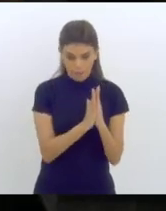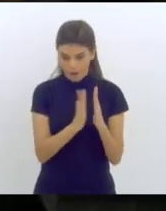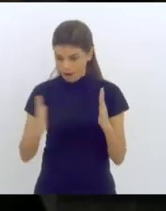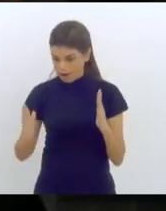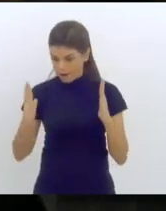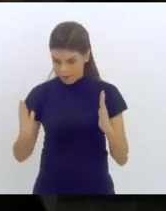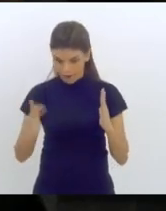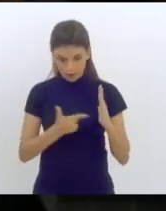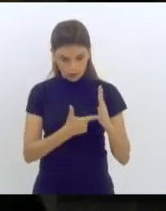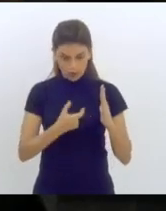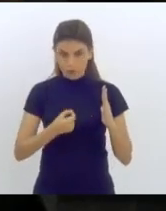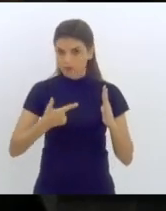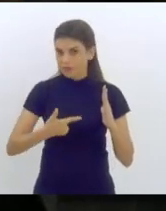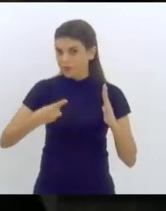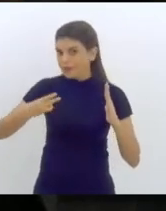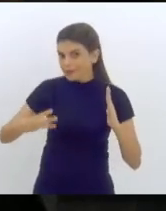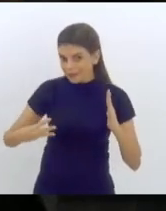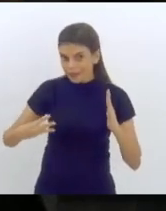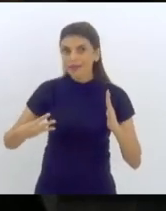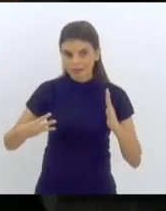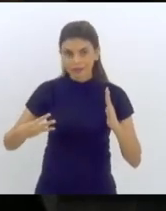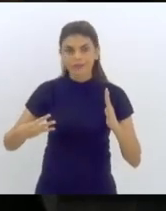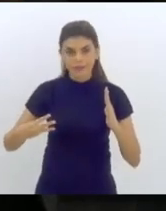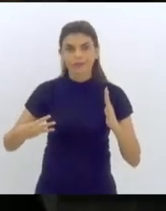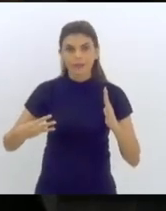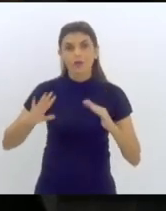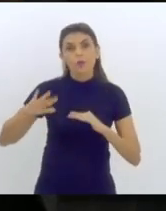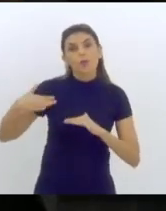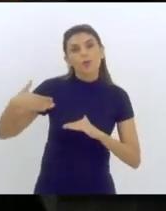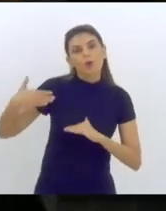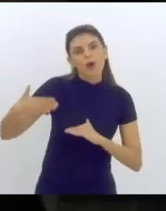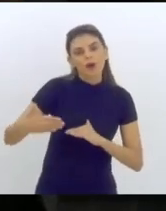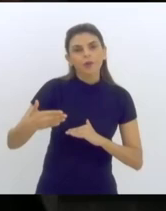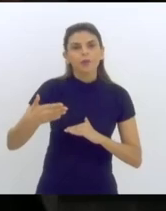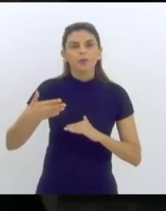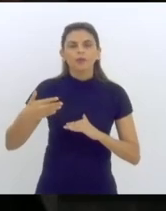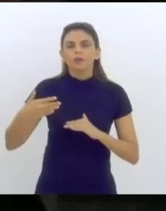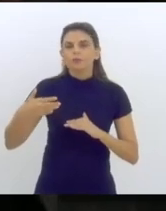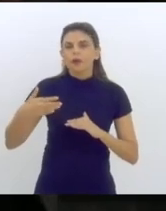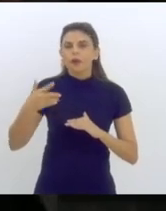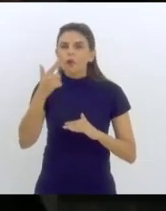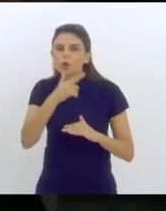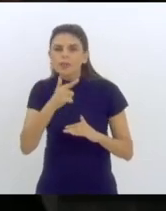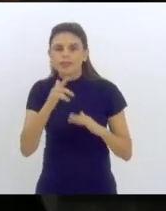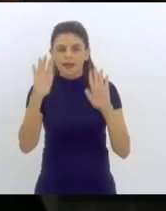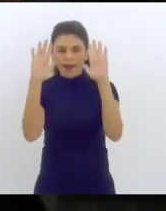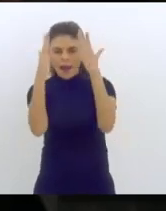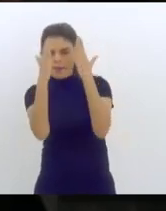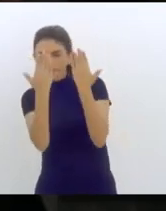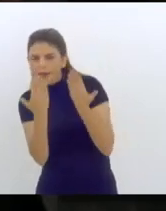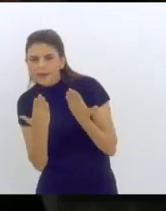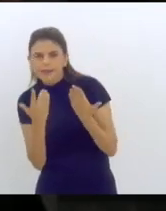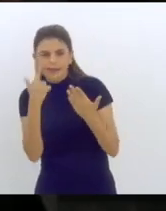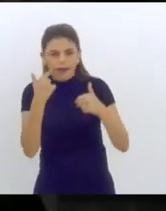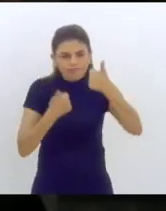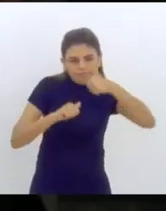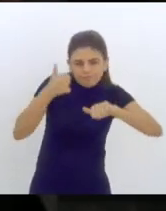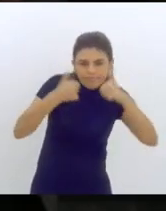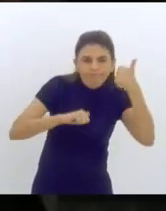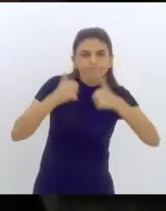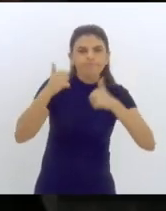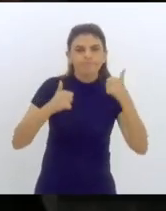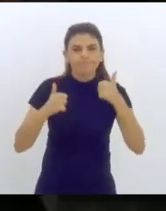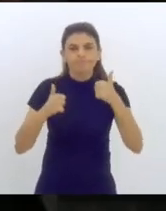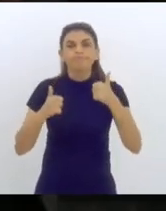para que quando formos analisar e for efetuada